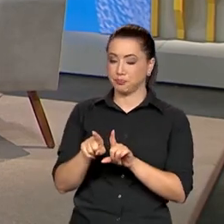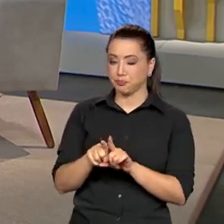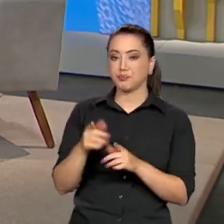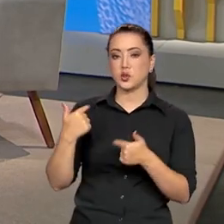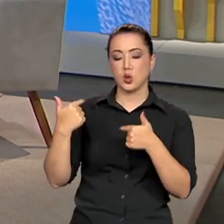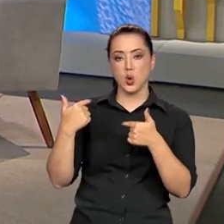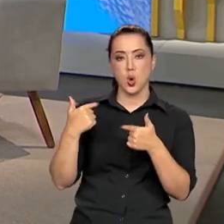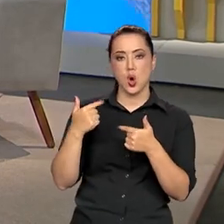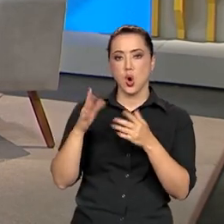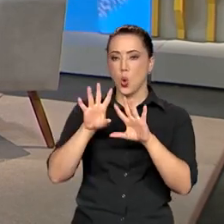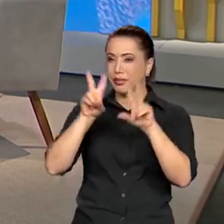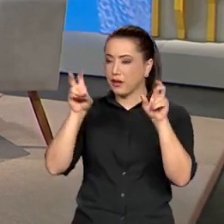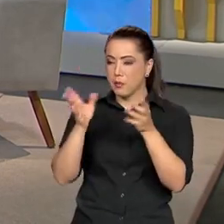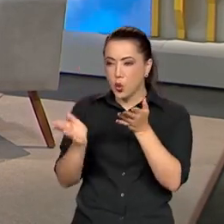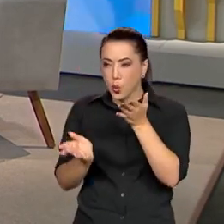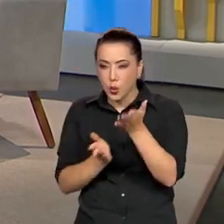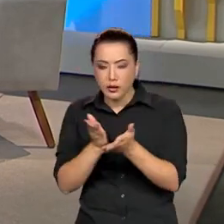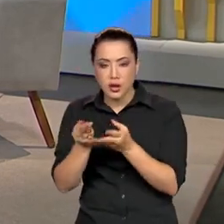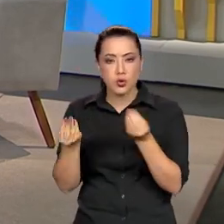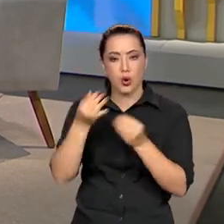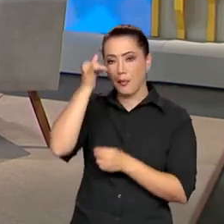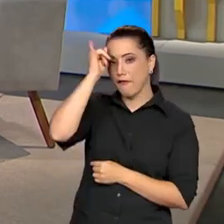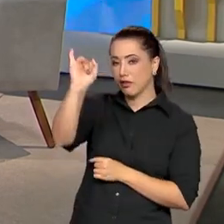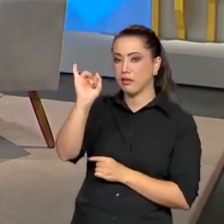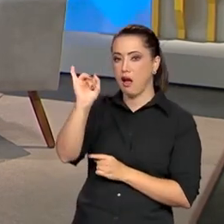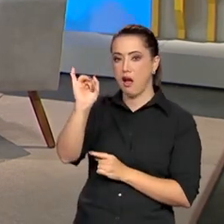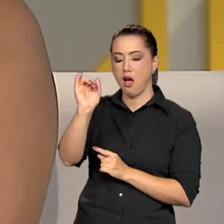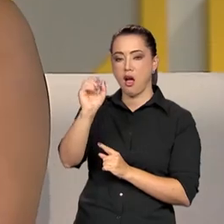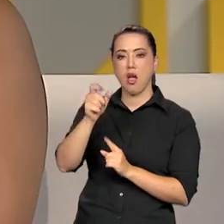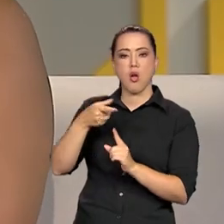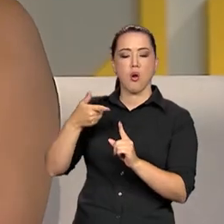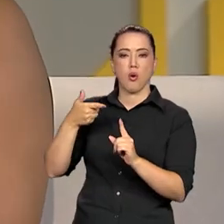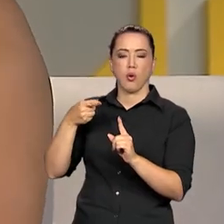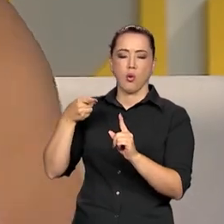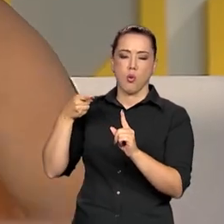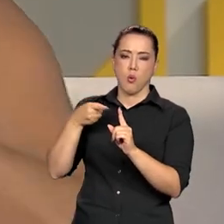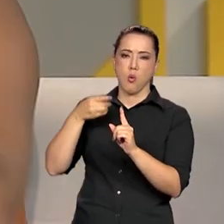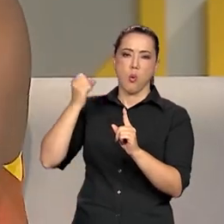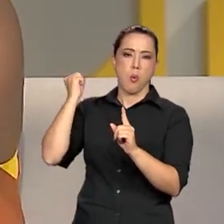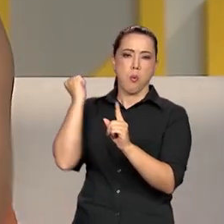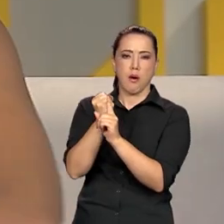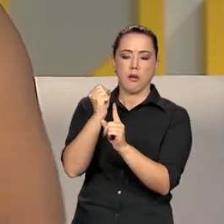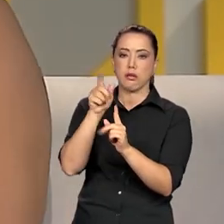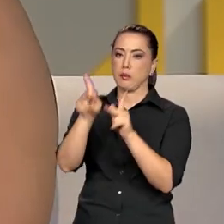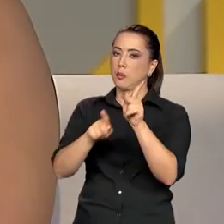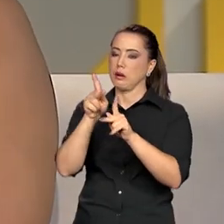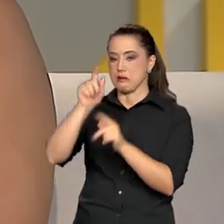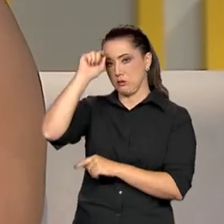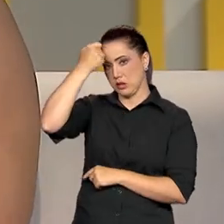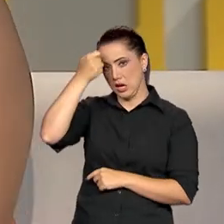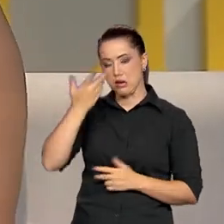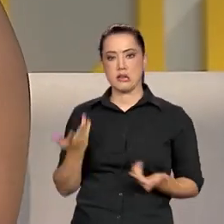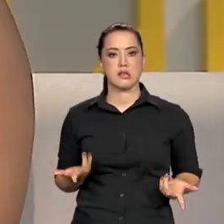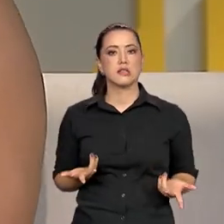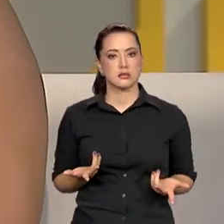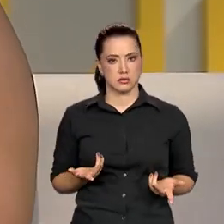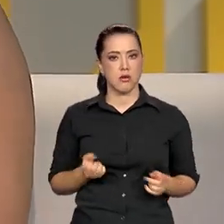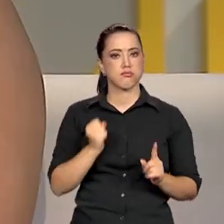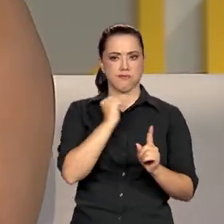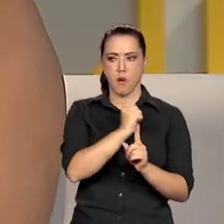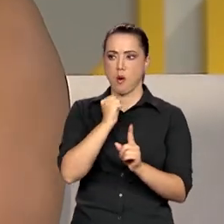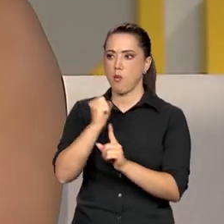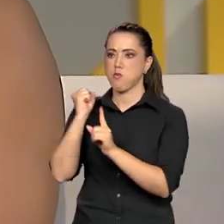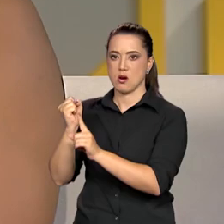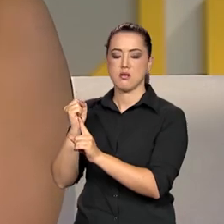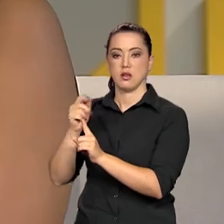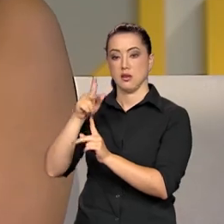Já sentamos com o ministro Flávio Dino, já sentamos com o secretário nacional, Mário Valdo, também, para pensarmos esses passos concretos.